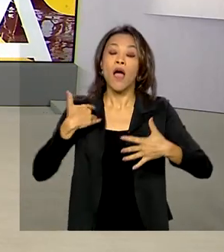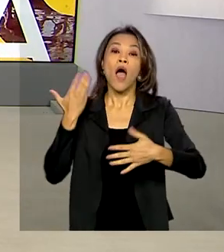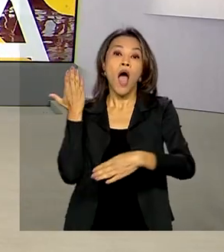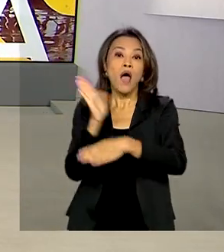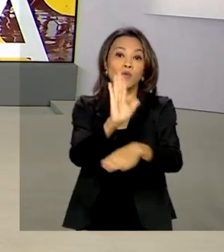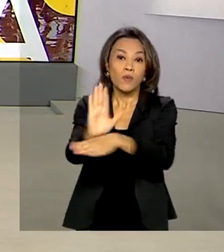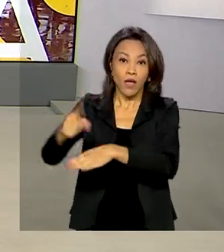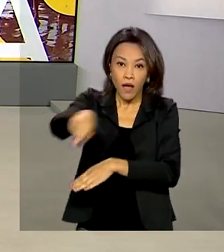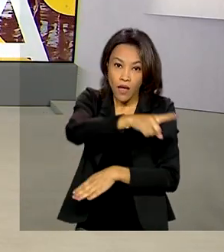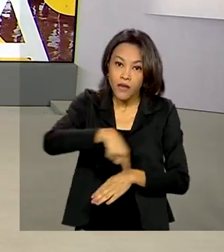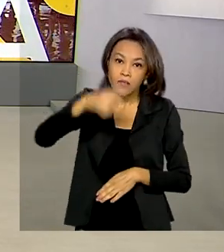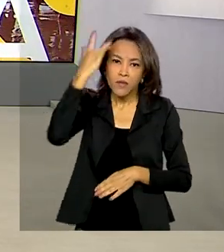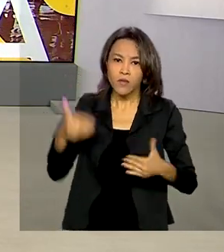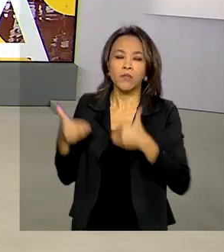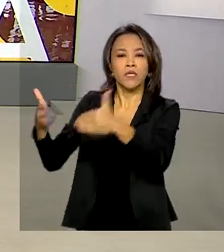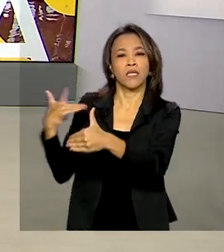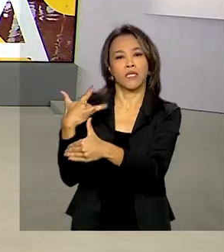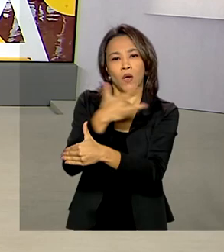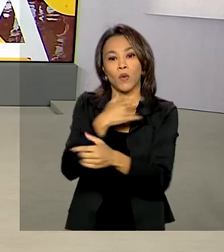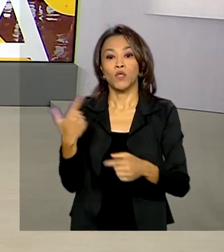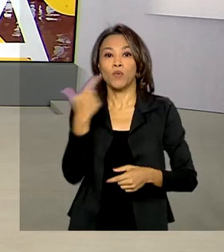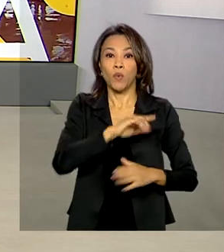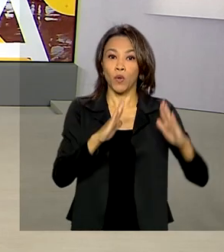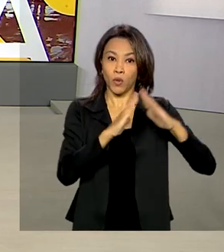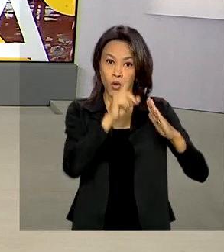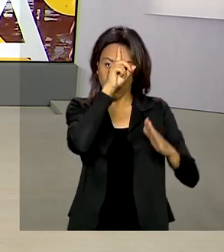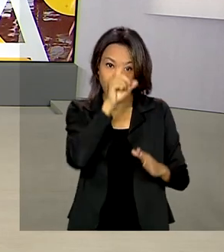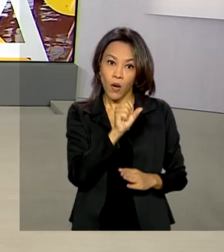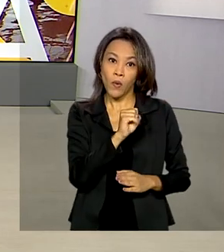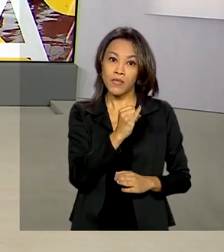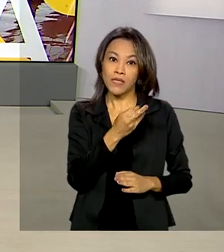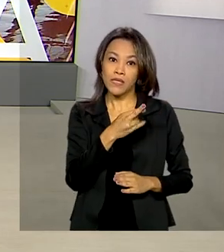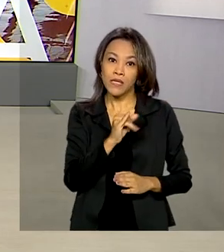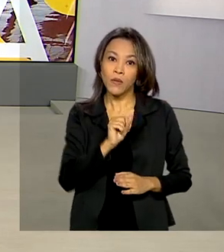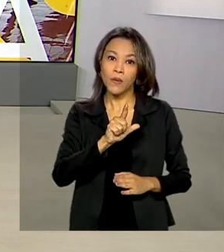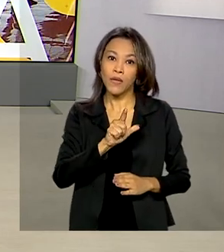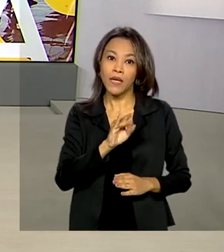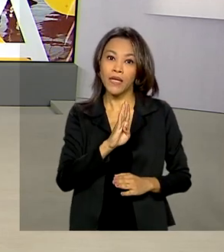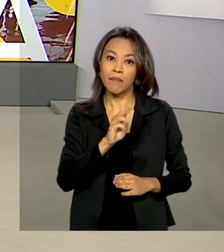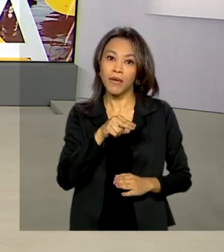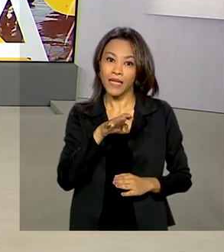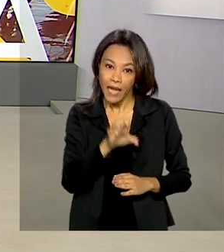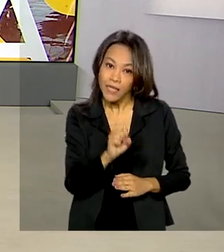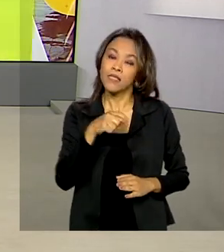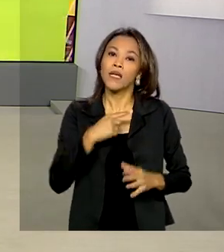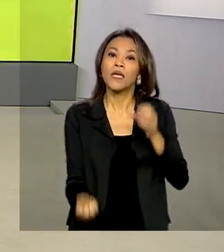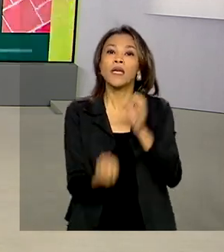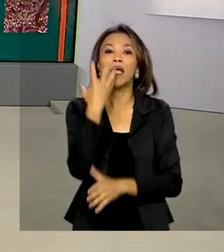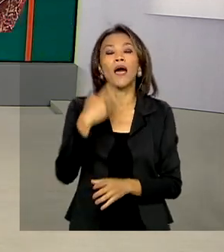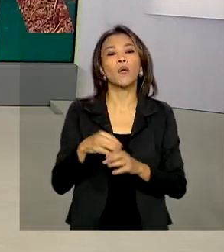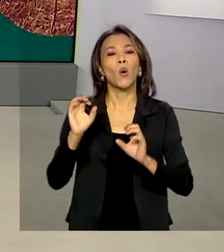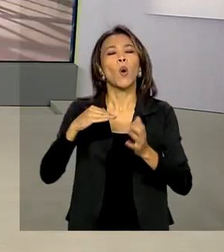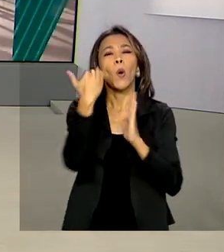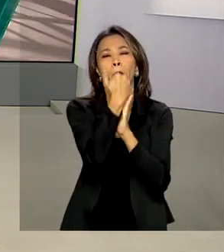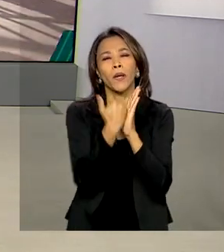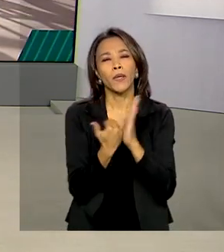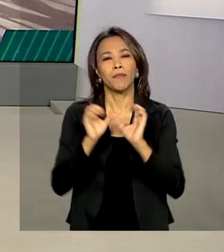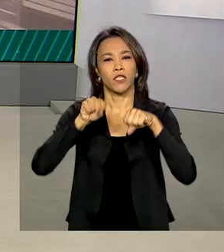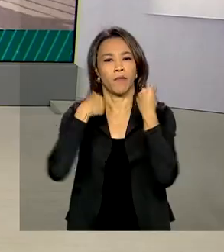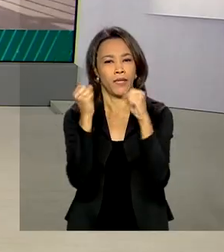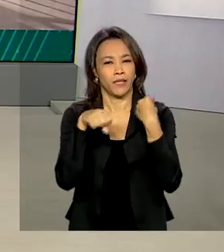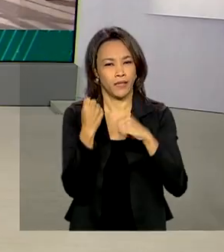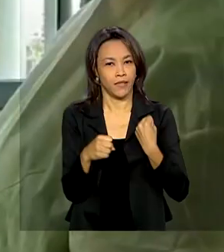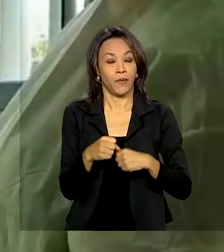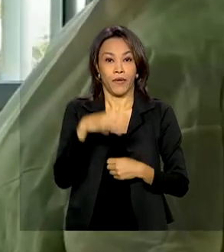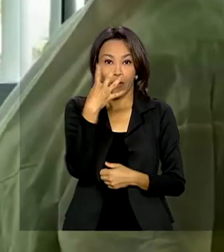Ministério da Saúde e o Hospital Sírio-Libanês criaram um projeto de reabilitação que atua em quatro estados e no Distrito Federal.